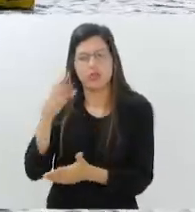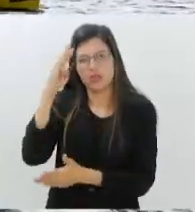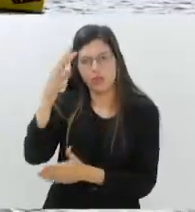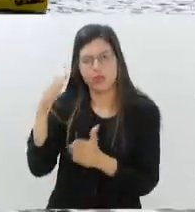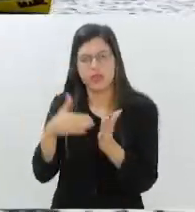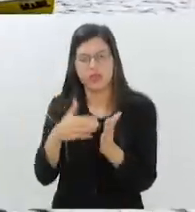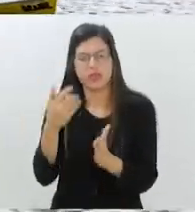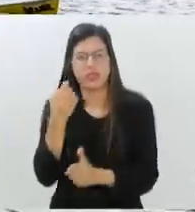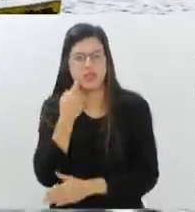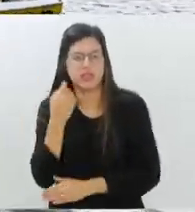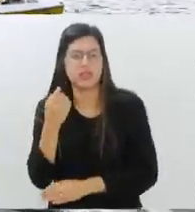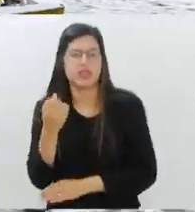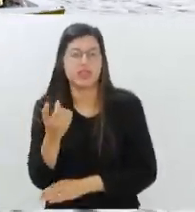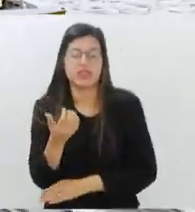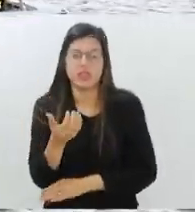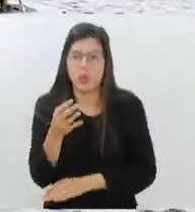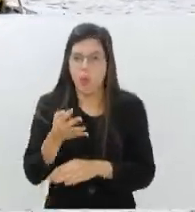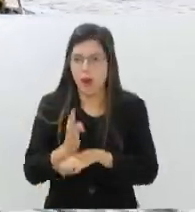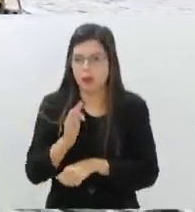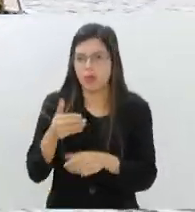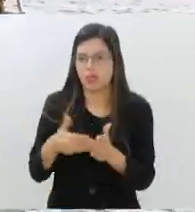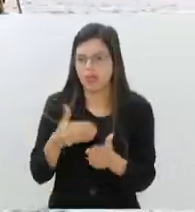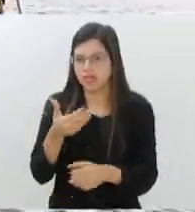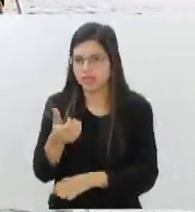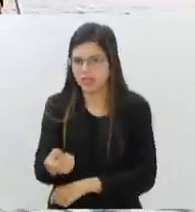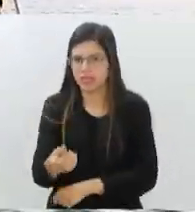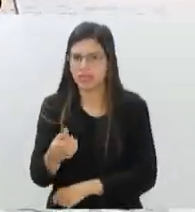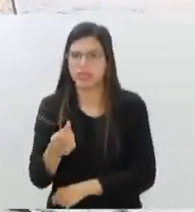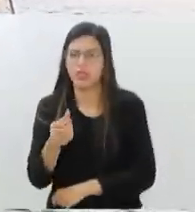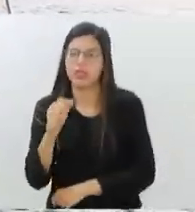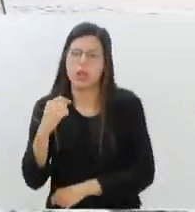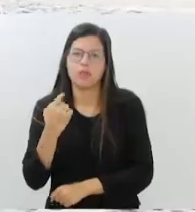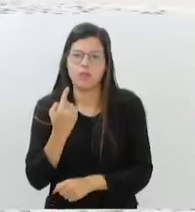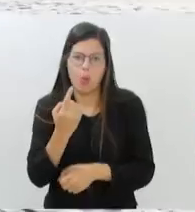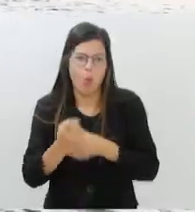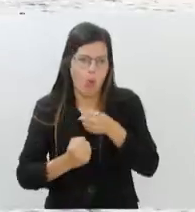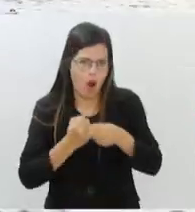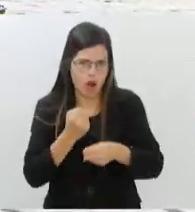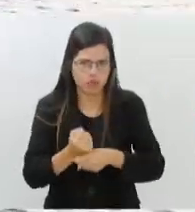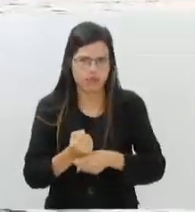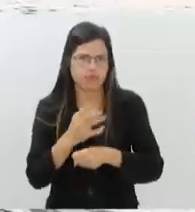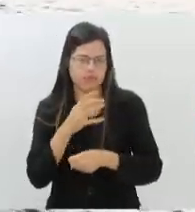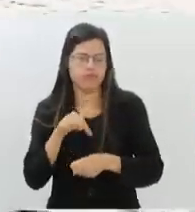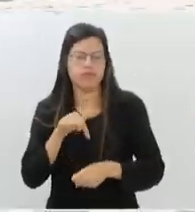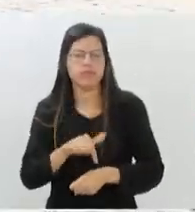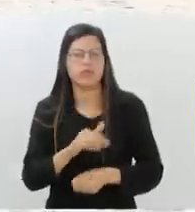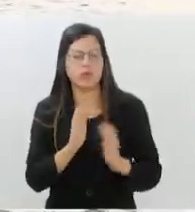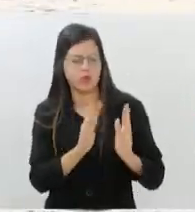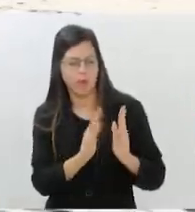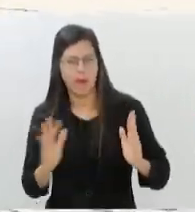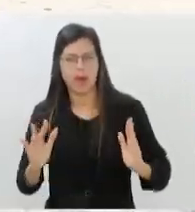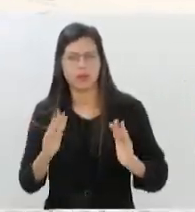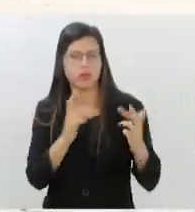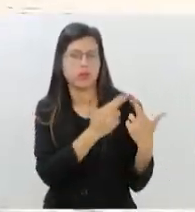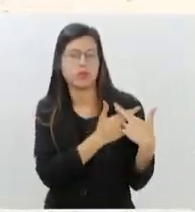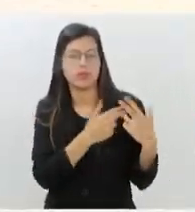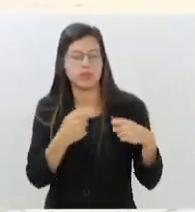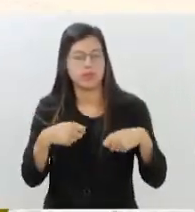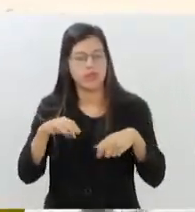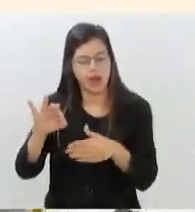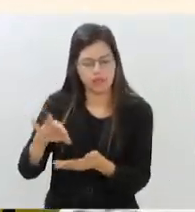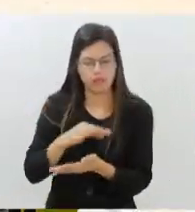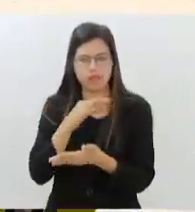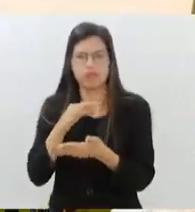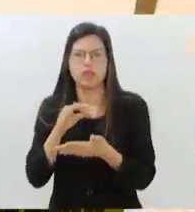das 16h às 18h com um ano de duração. Os responsáveis devem fazer o cadastro online